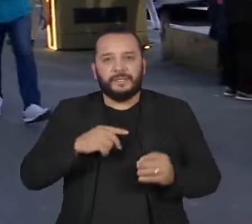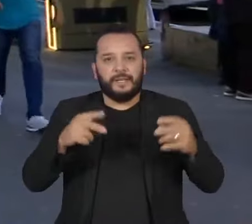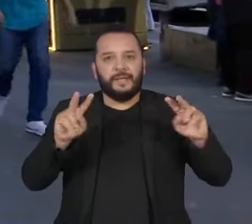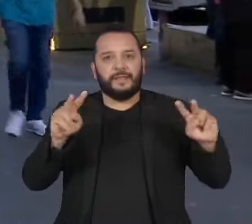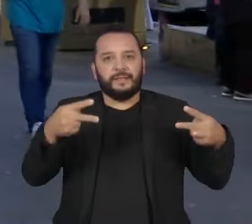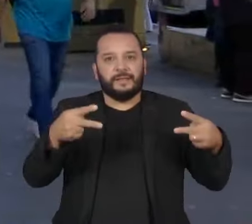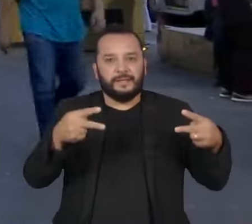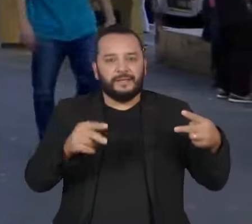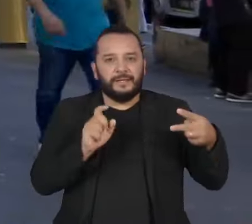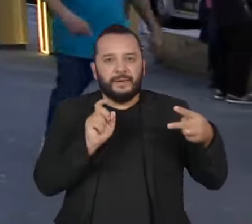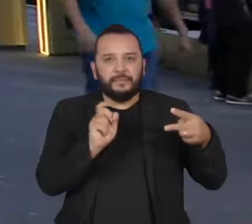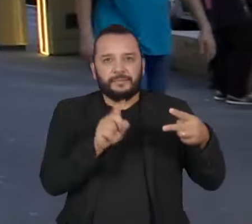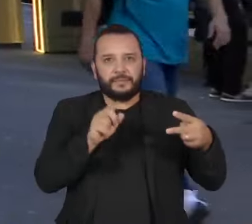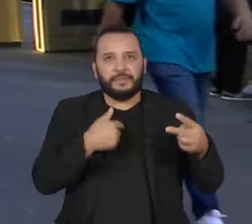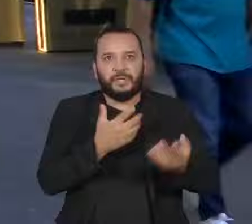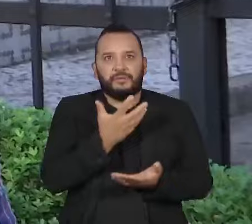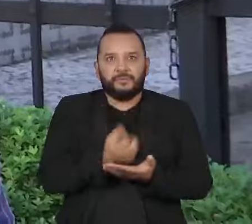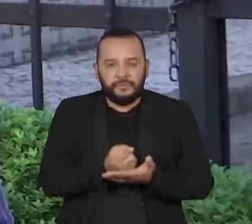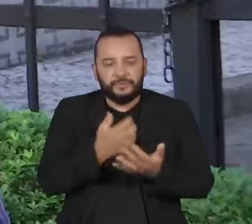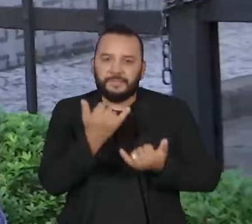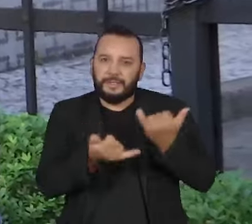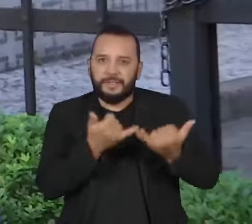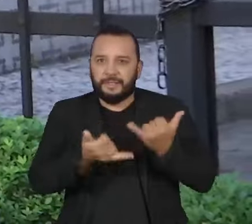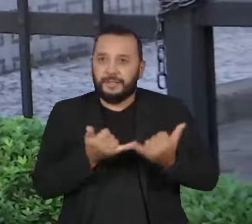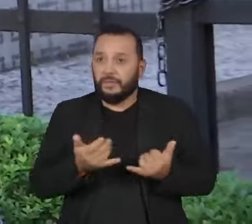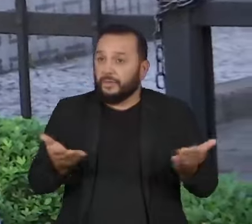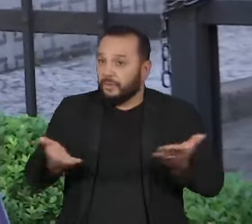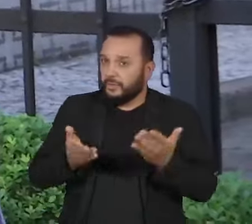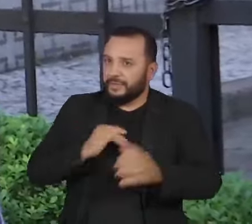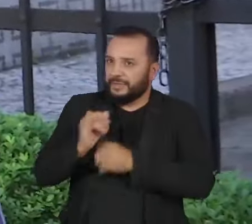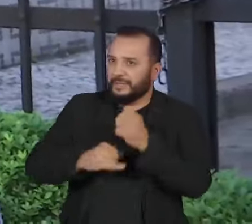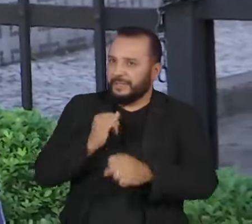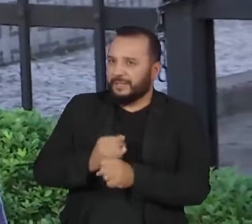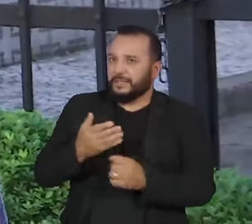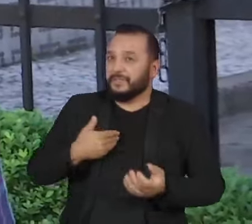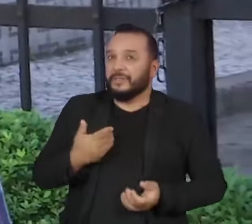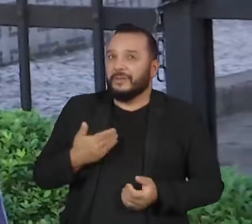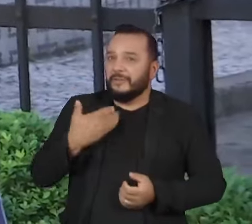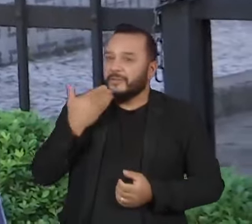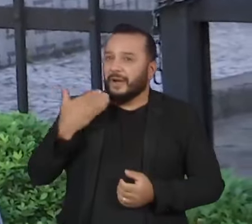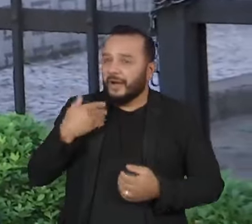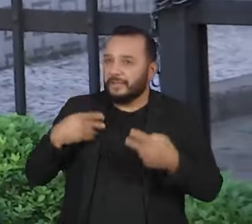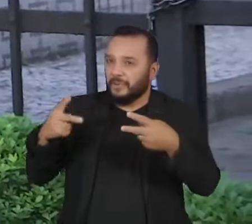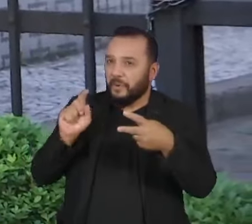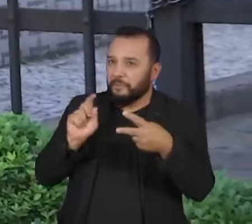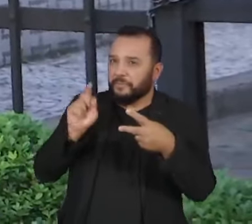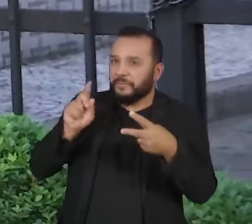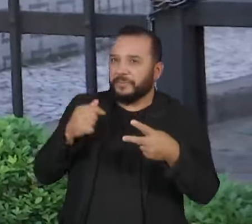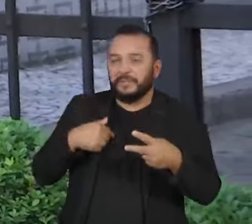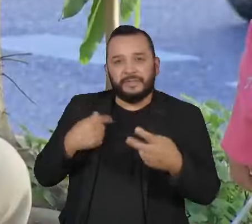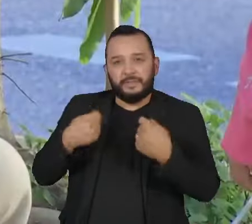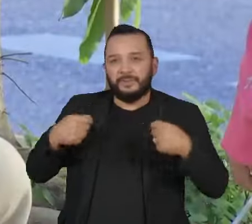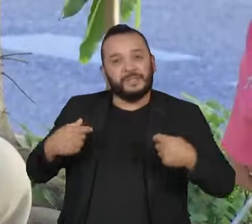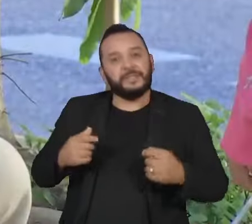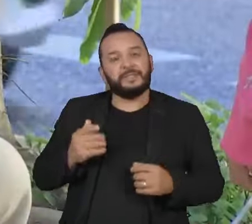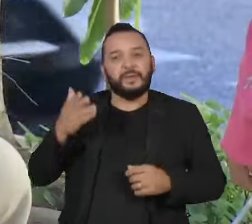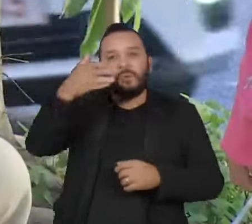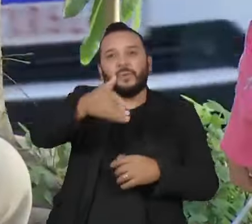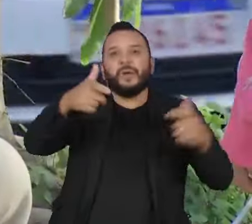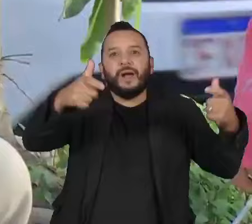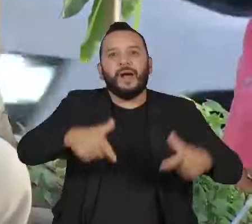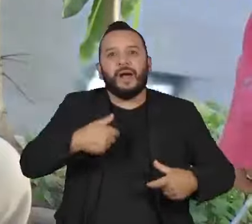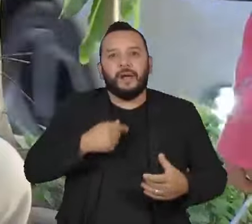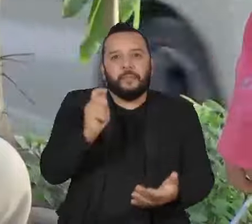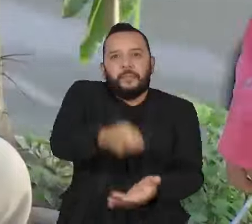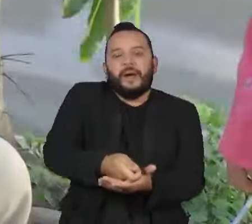Pelo celular, eu baixei o link e joguei. Hoje em dia a internet está facilitando ainda mais que você faça isso sem precisar necessariamente para uma casa de apostas. Nas últimas